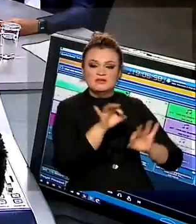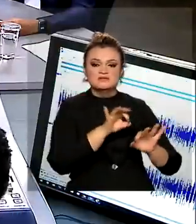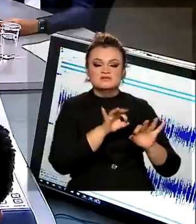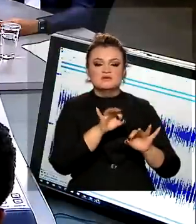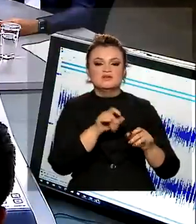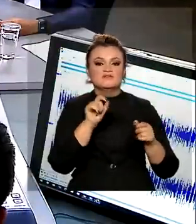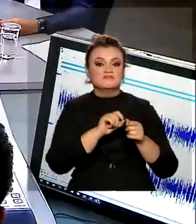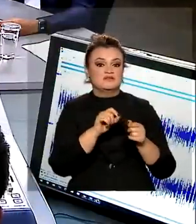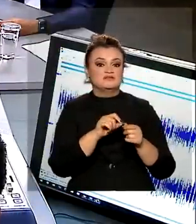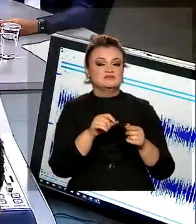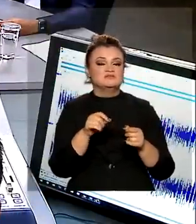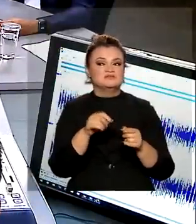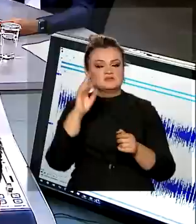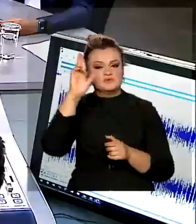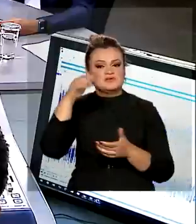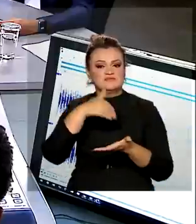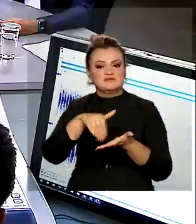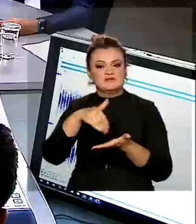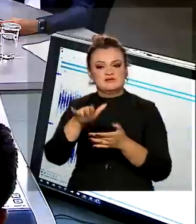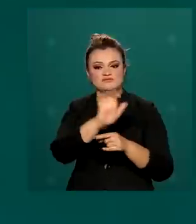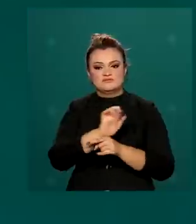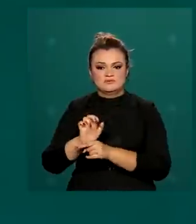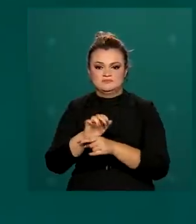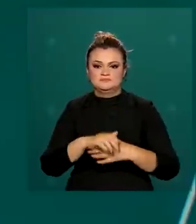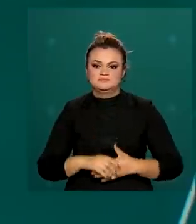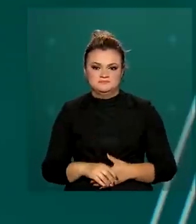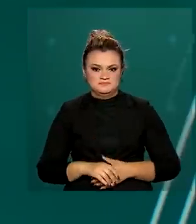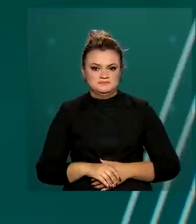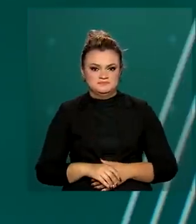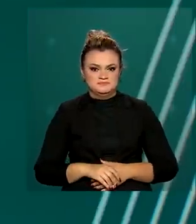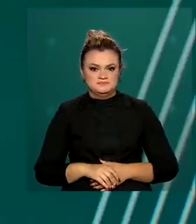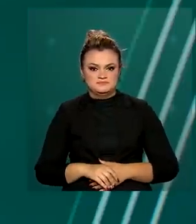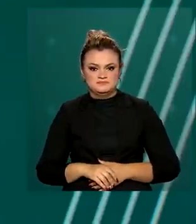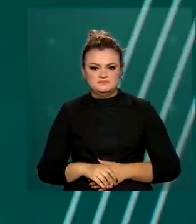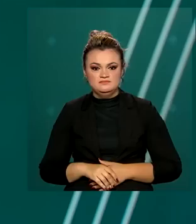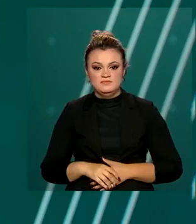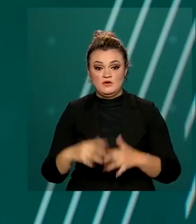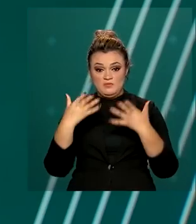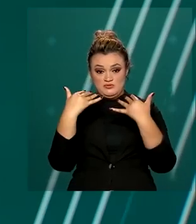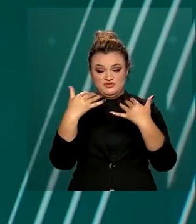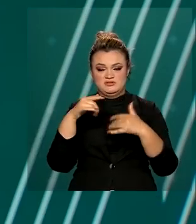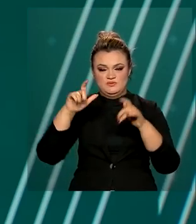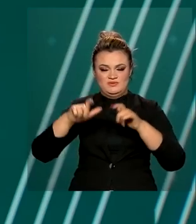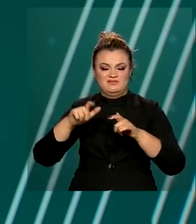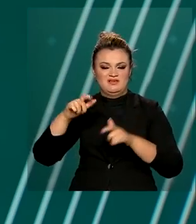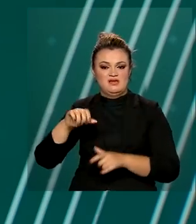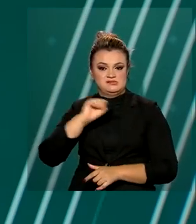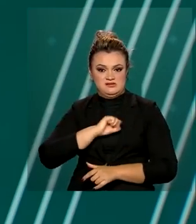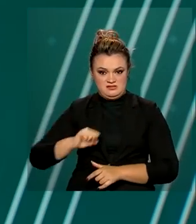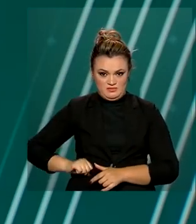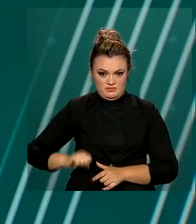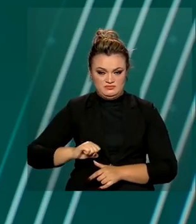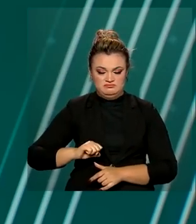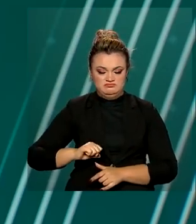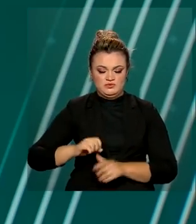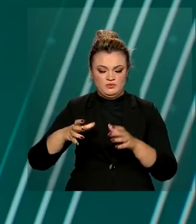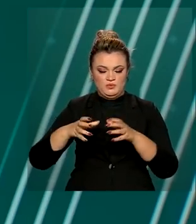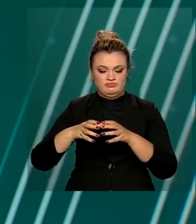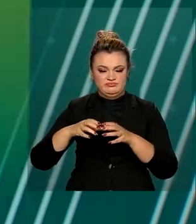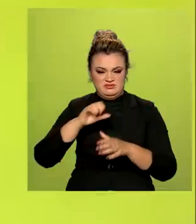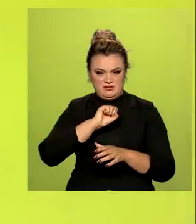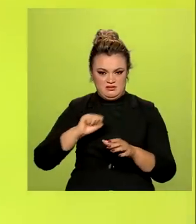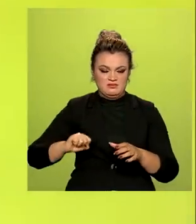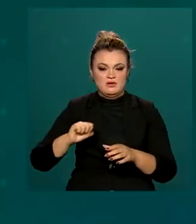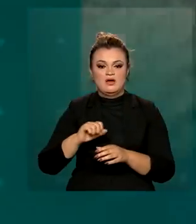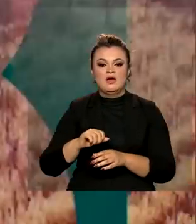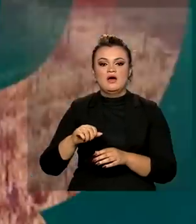feita ainda pelas secretarias estaduais. Em audiência no Senado, o ministro da Defesa lembrou